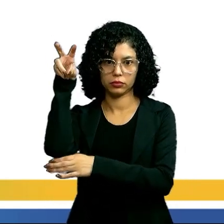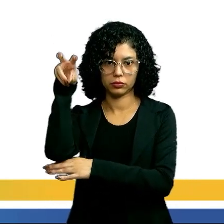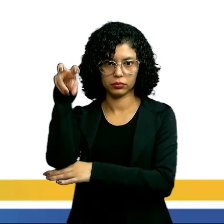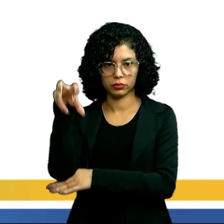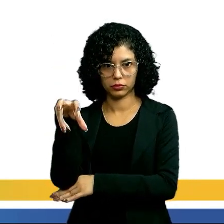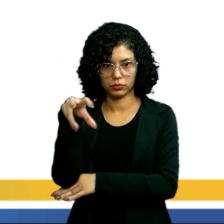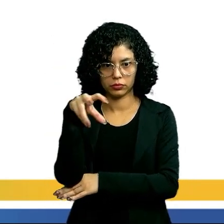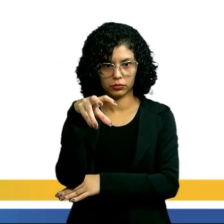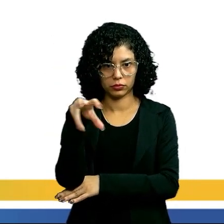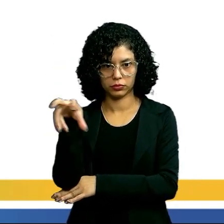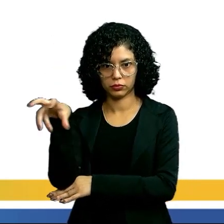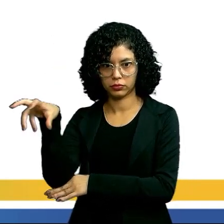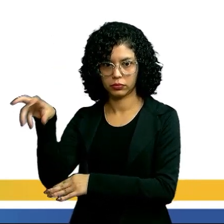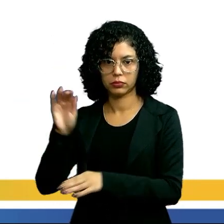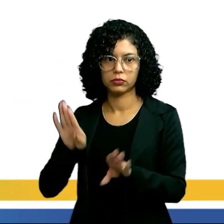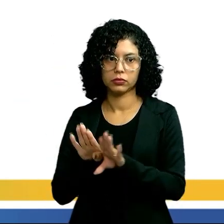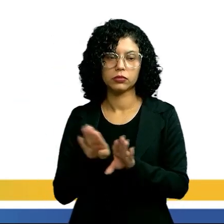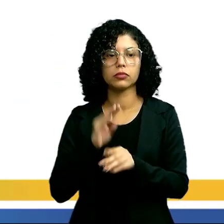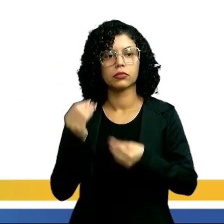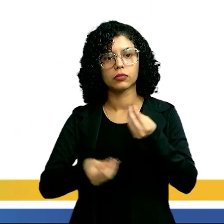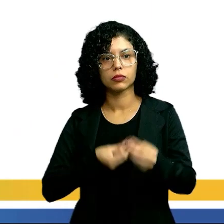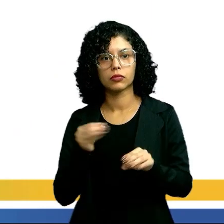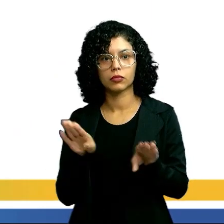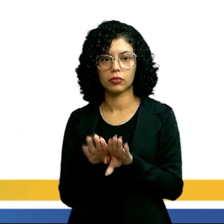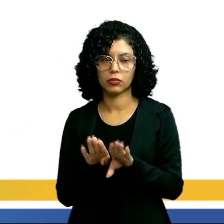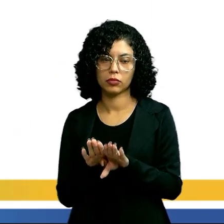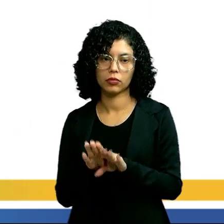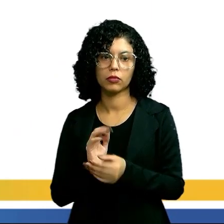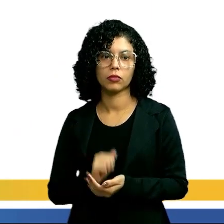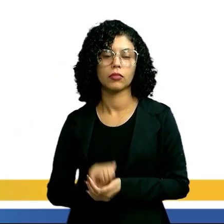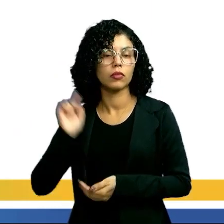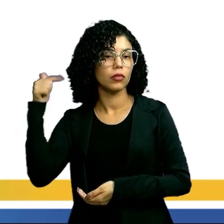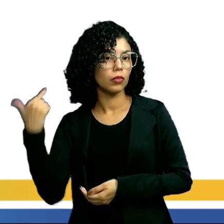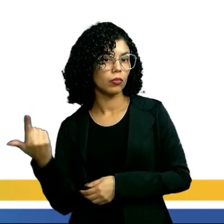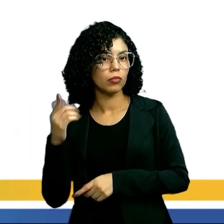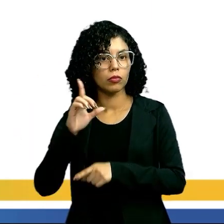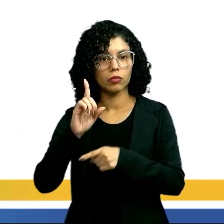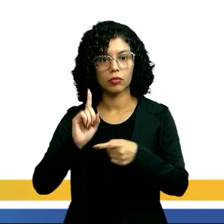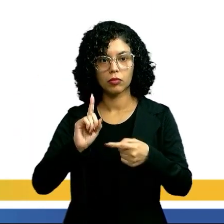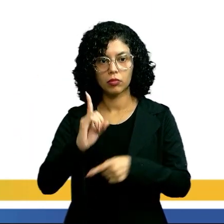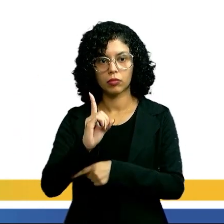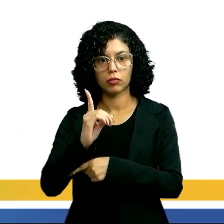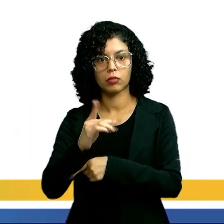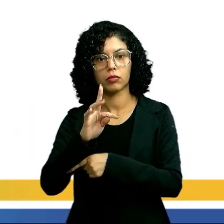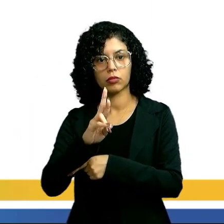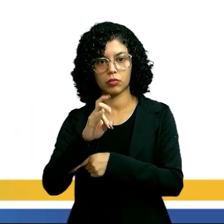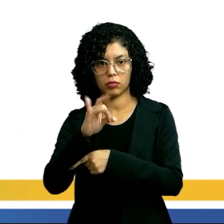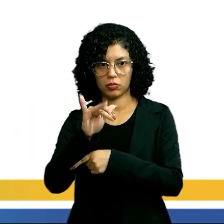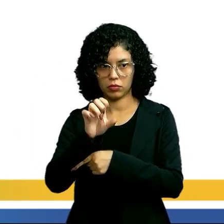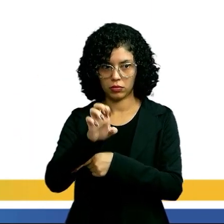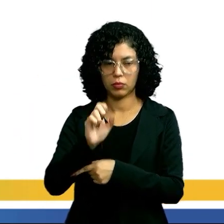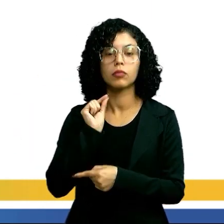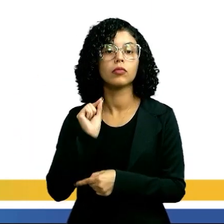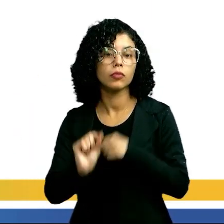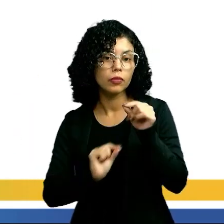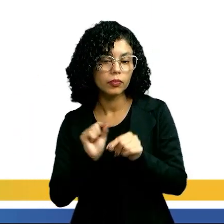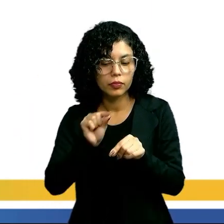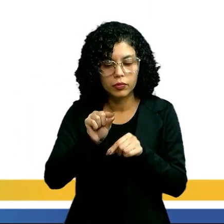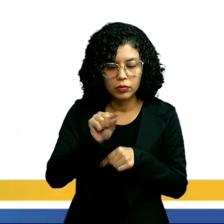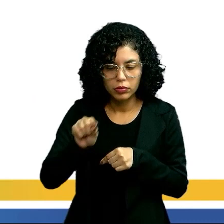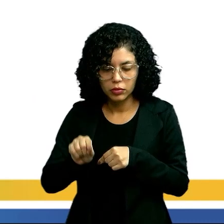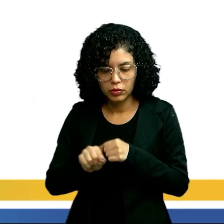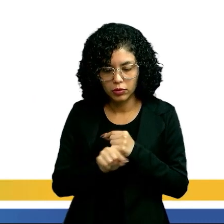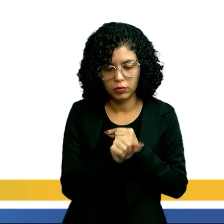são exemplos aí dessa classe. Nossa outra classe é o diplópodes. Tem a cabeça,